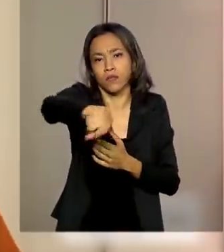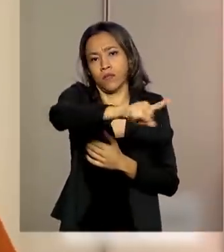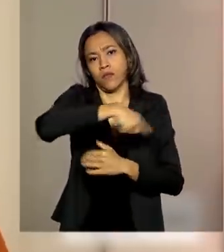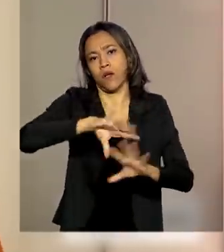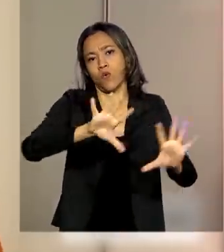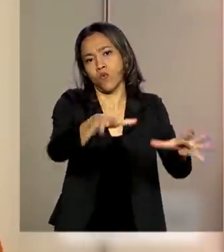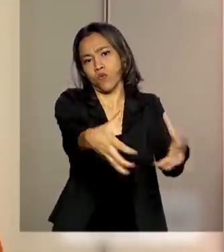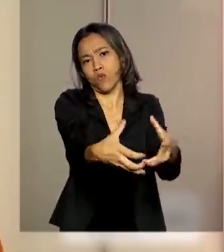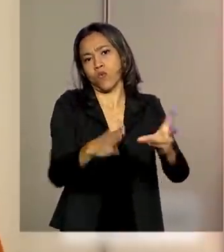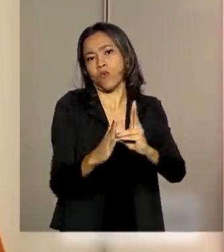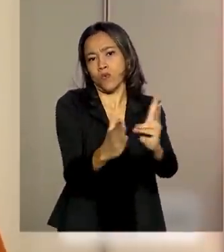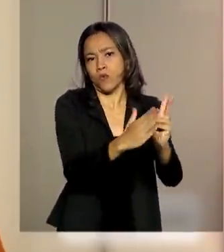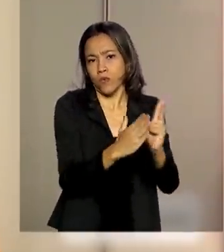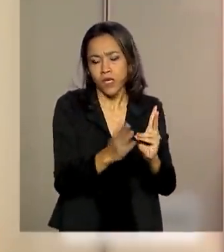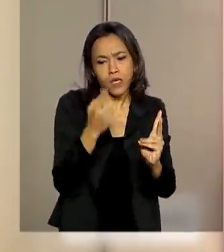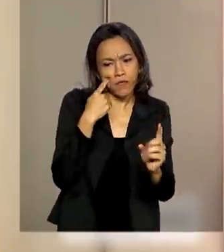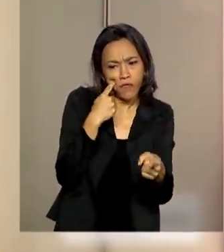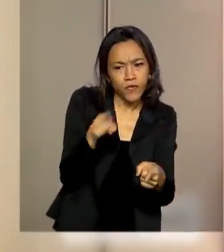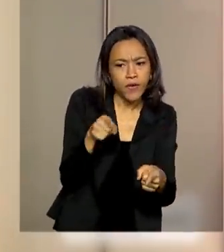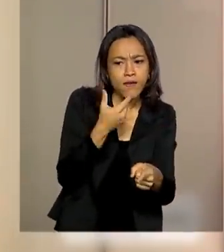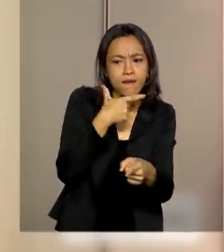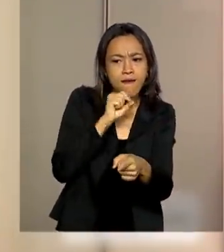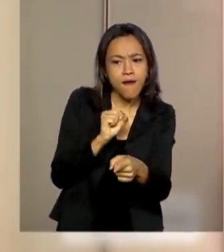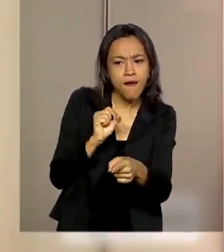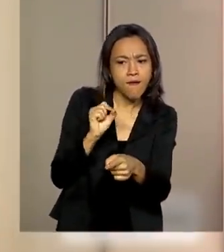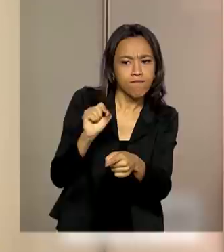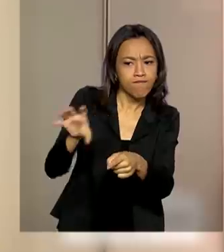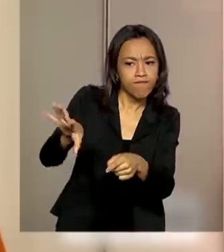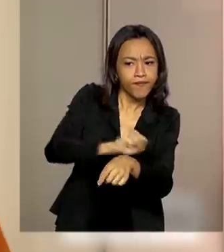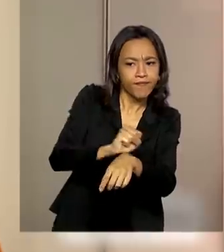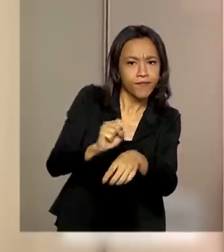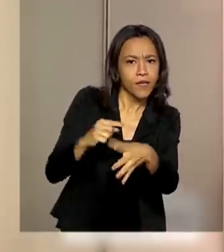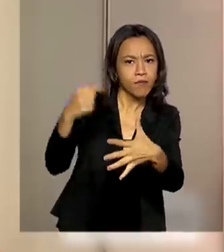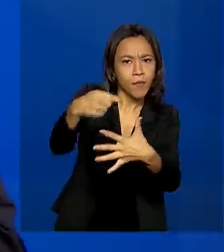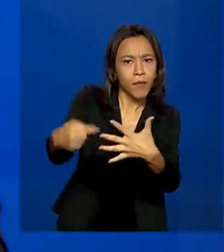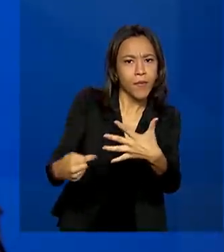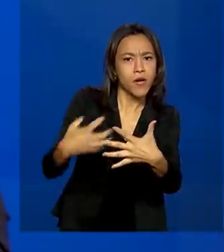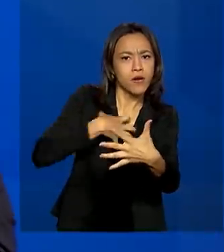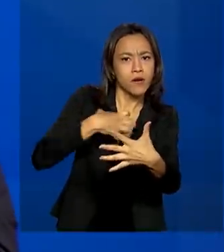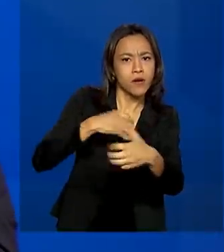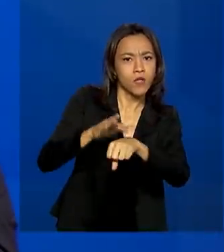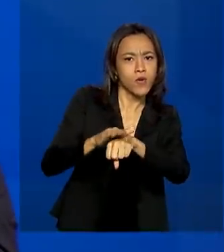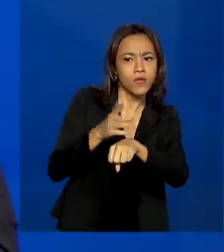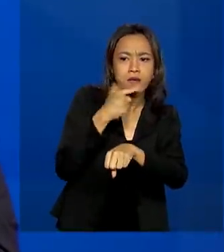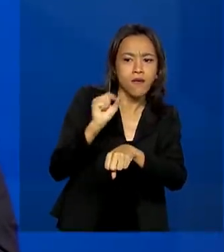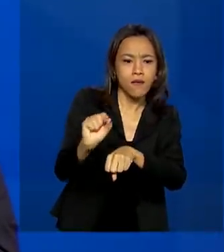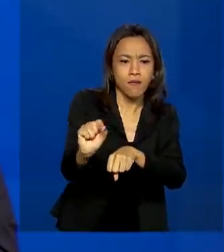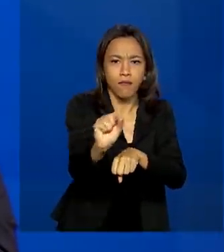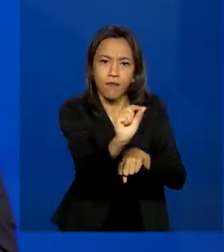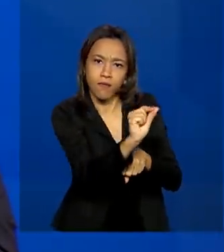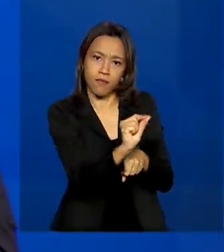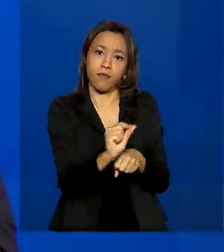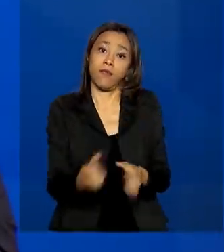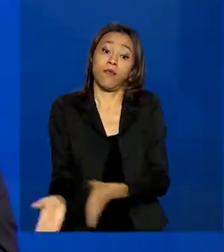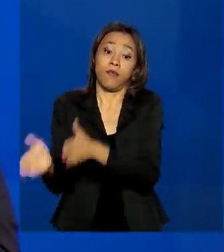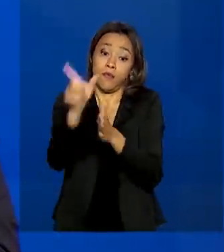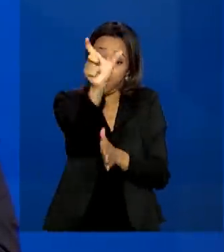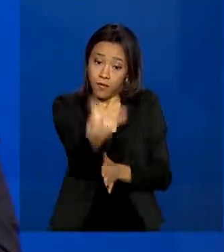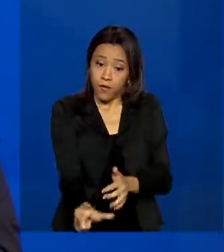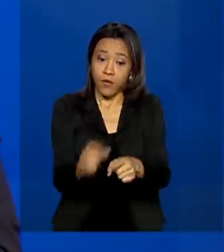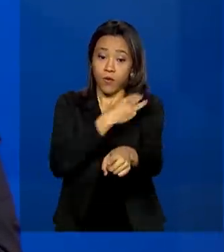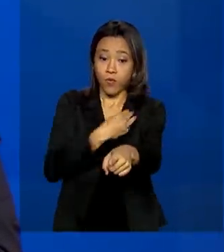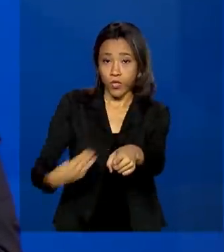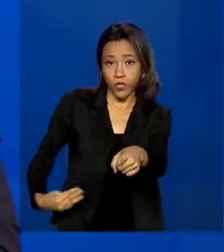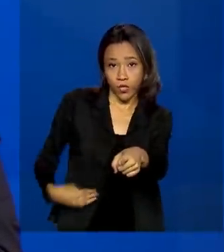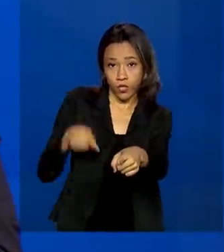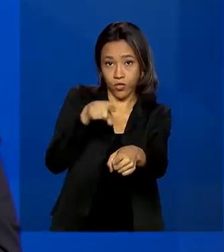e na identificação precoce de sinais da doença. O ministro da Justiça e Segurança Pública, Sérgio